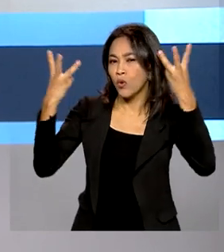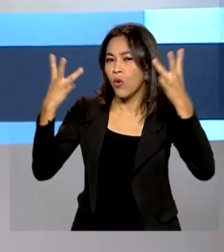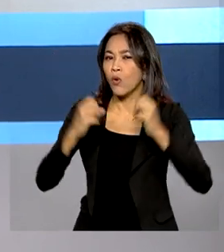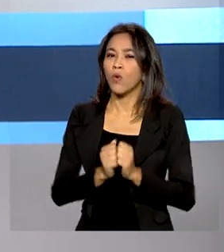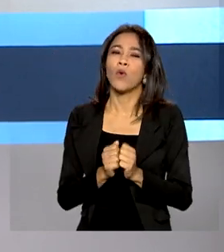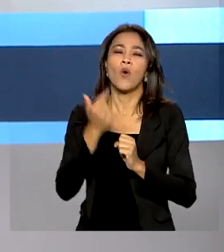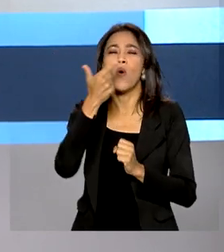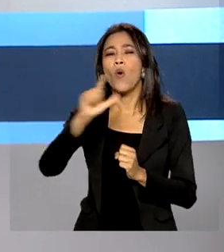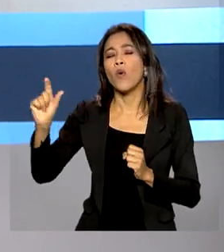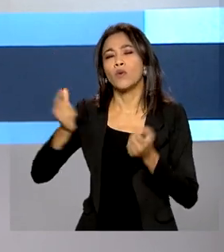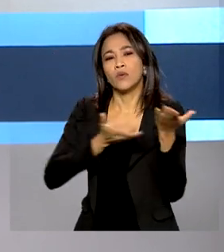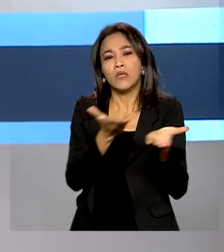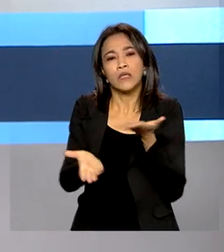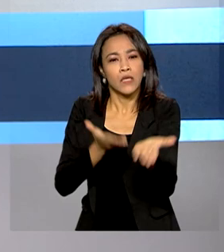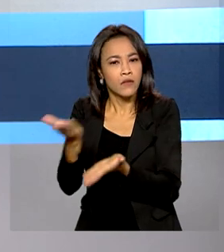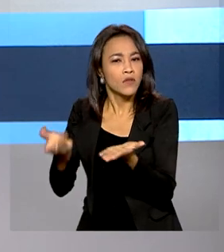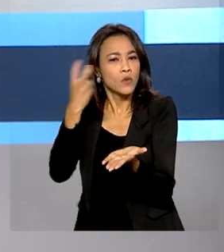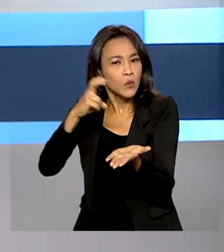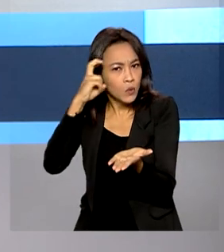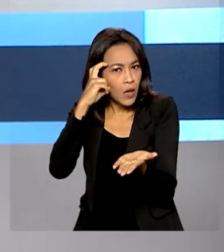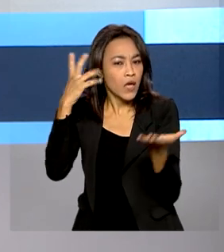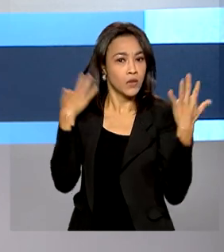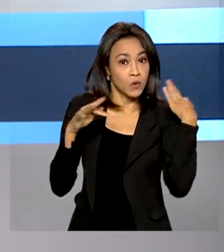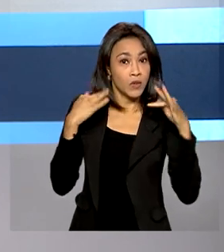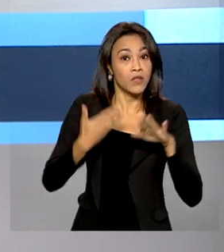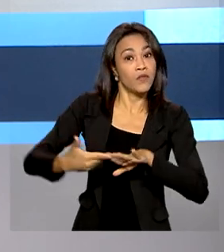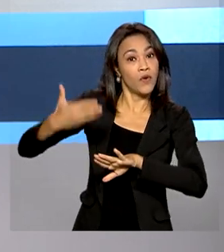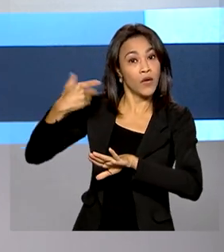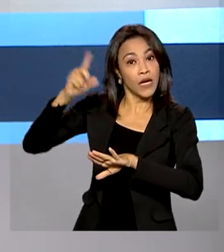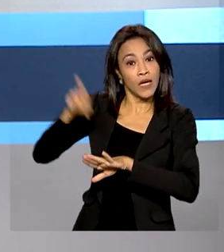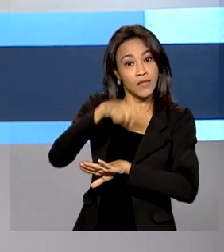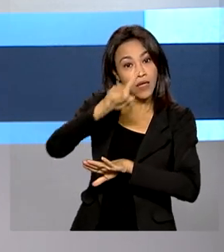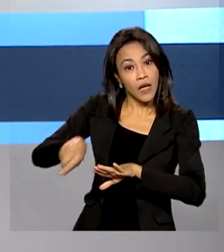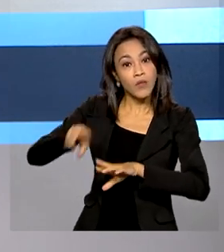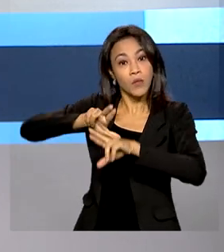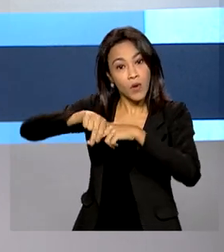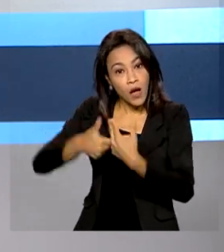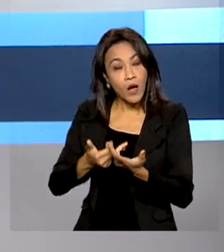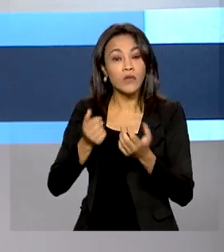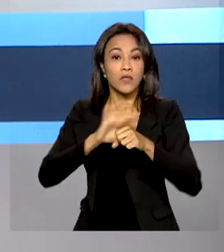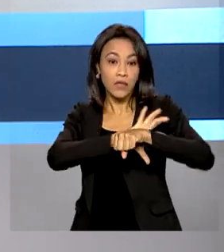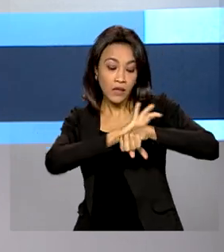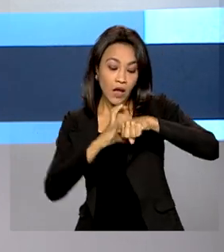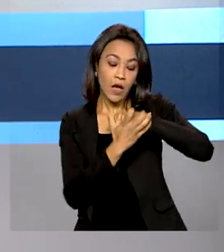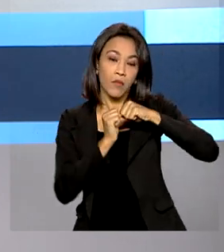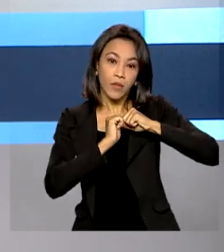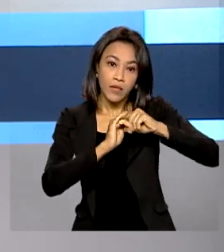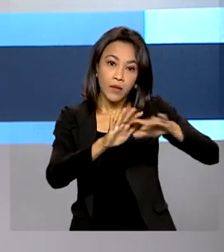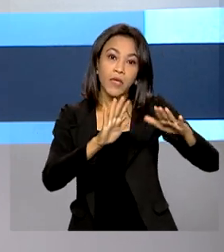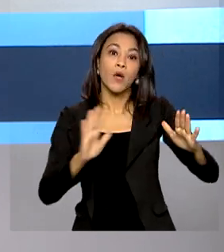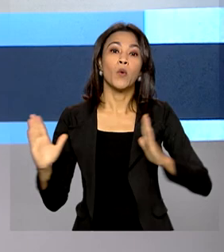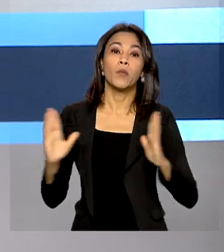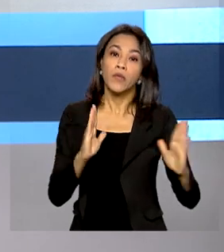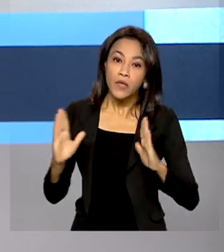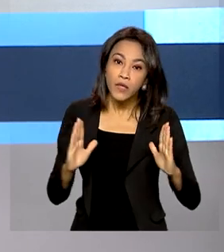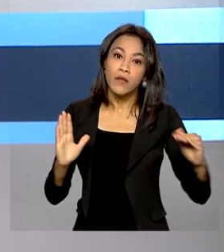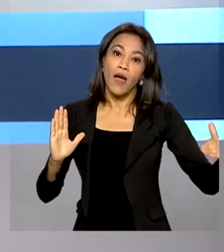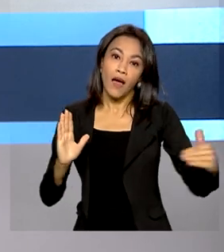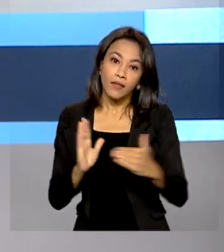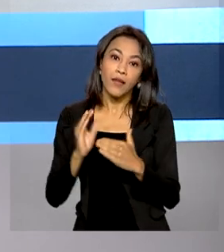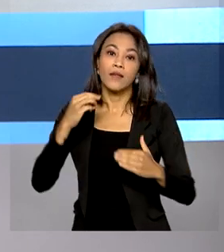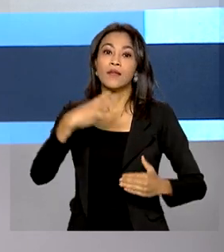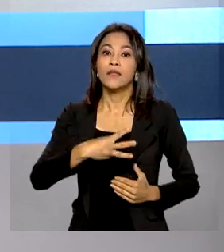serviços culturais e turísticos que foram cancelados por causa da pandemia. A data agora é 31 de dezembro de